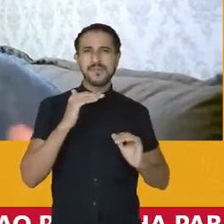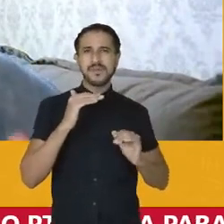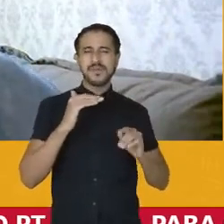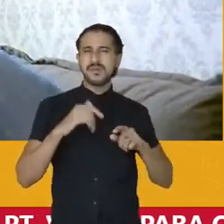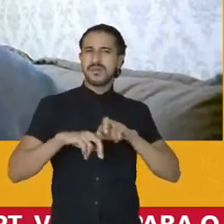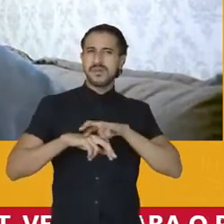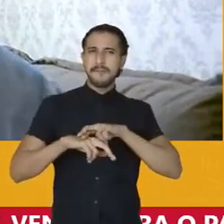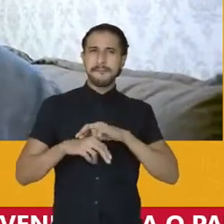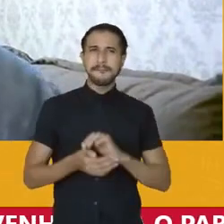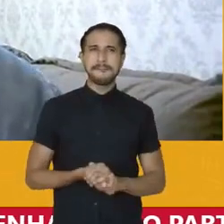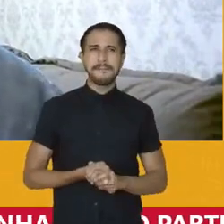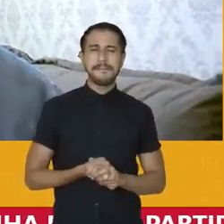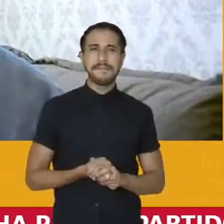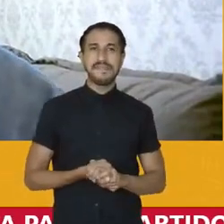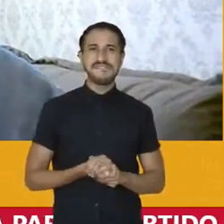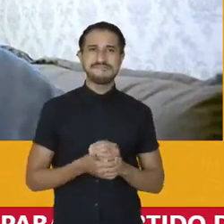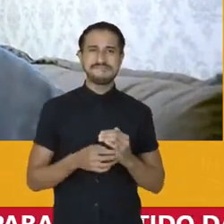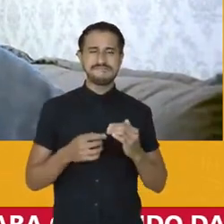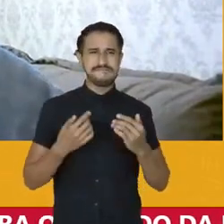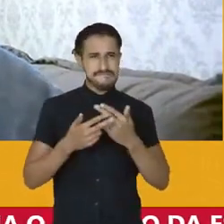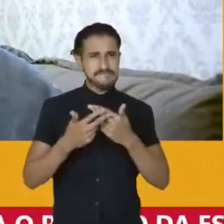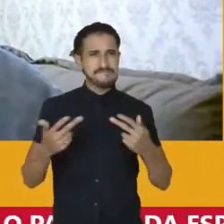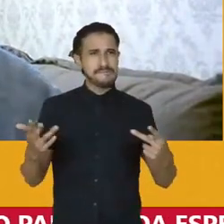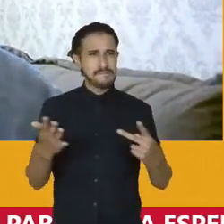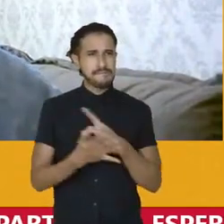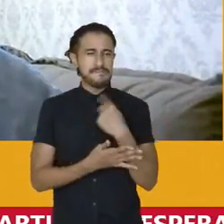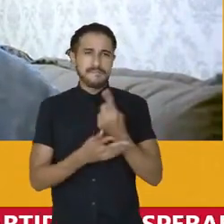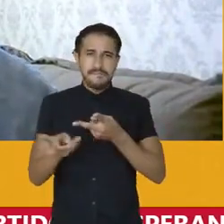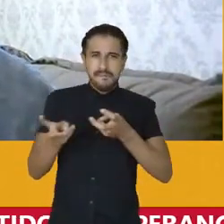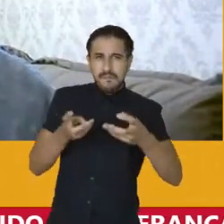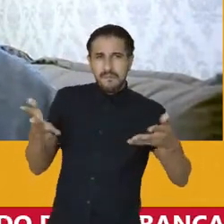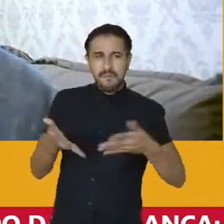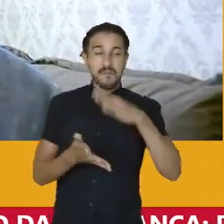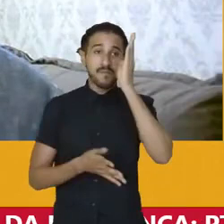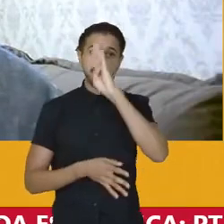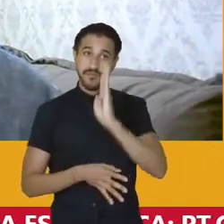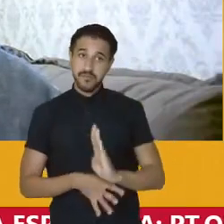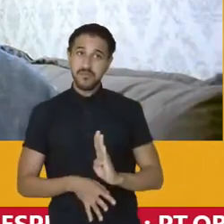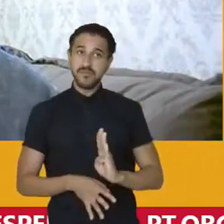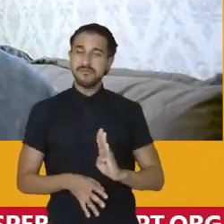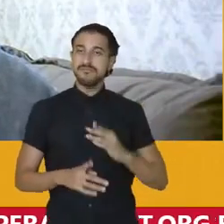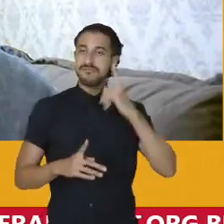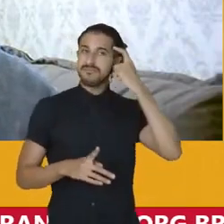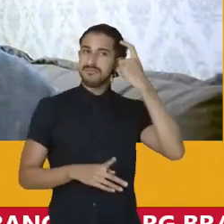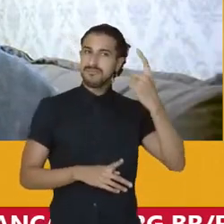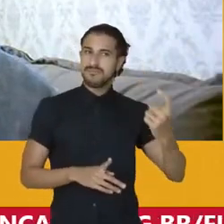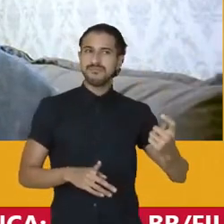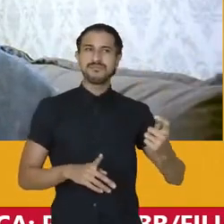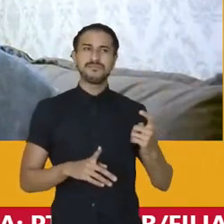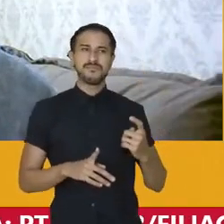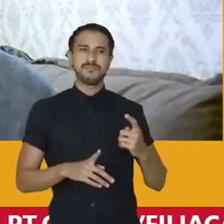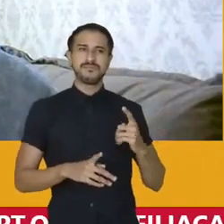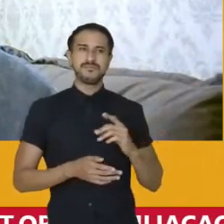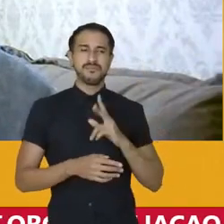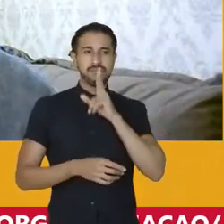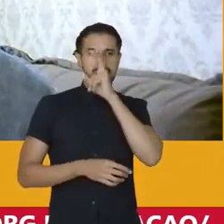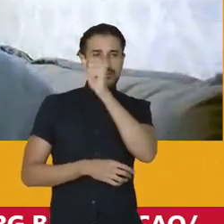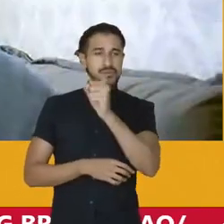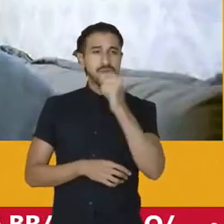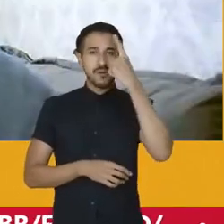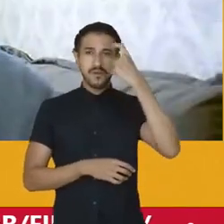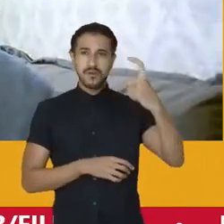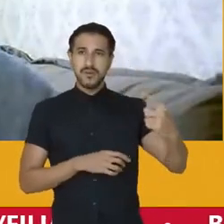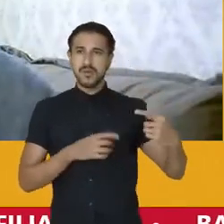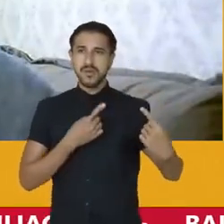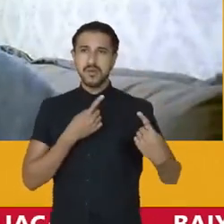grande ação que nós verificamos hoje no Brasil de violência exacerbada, de violência